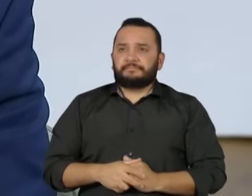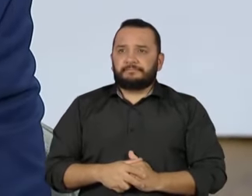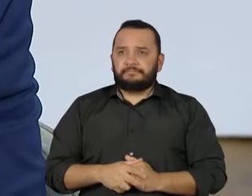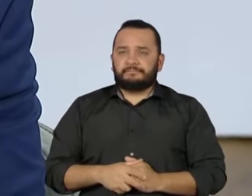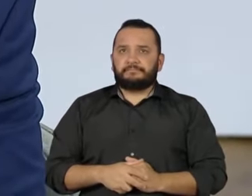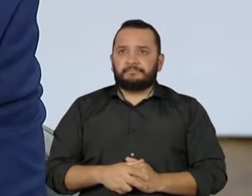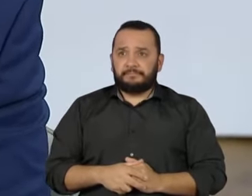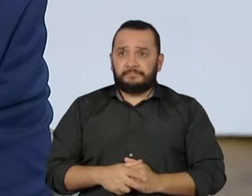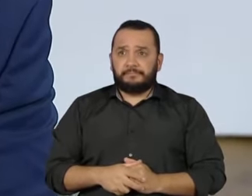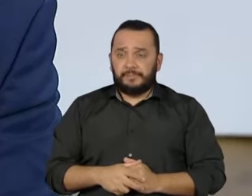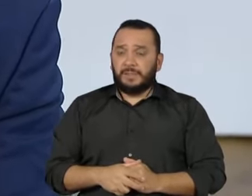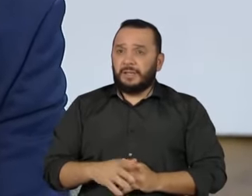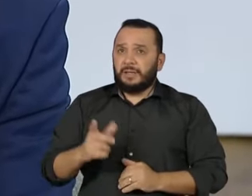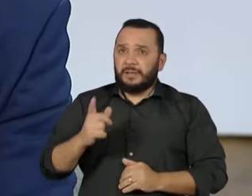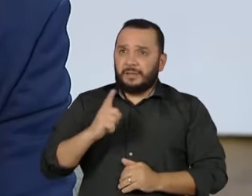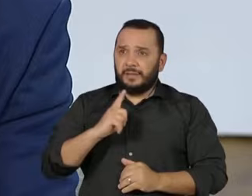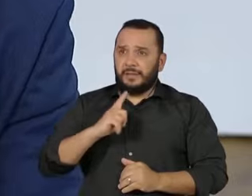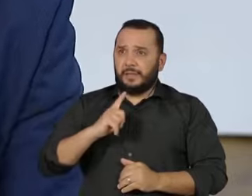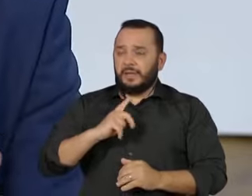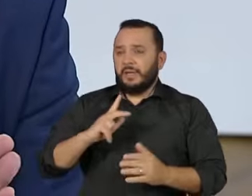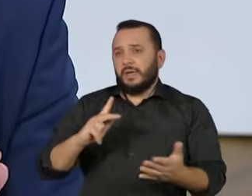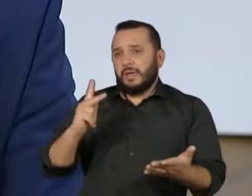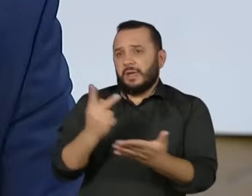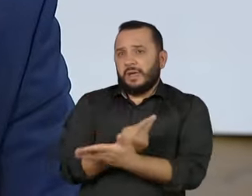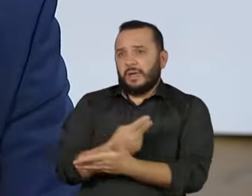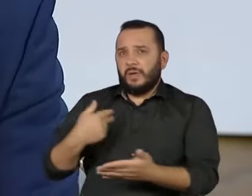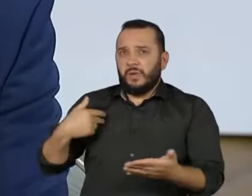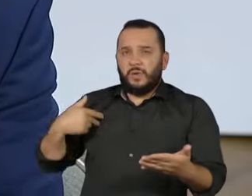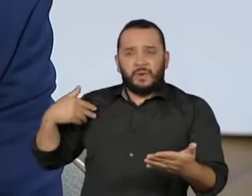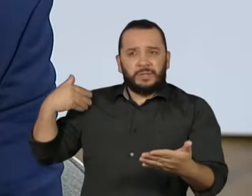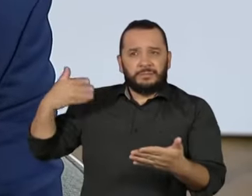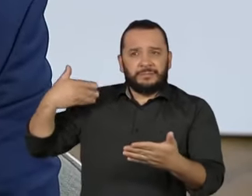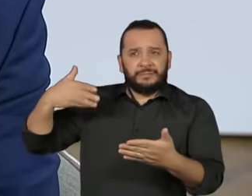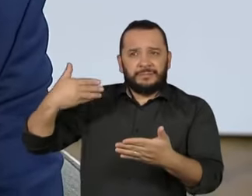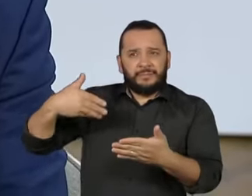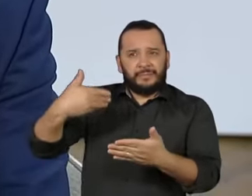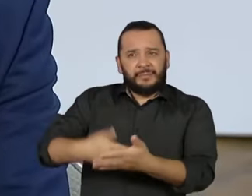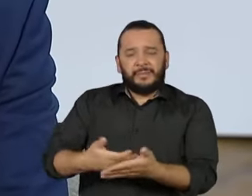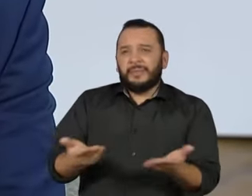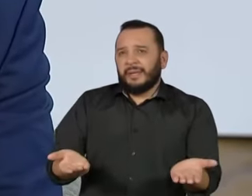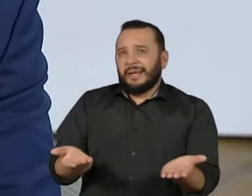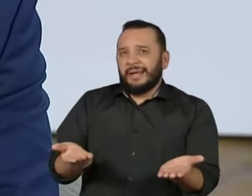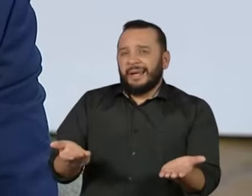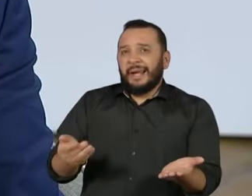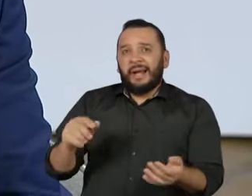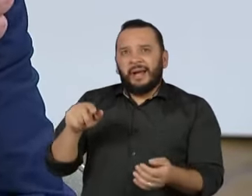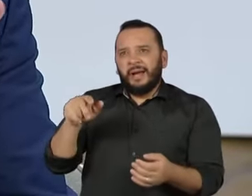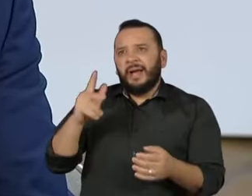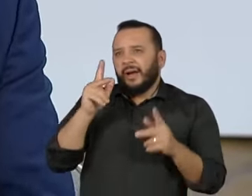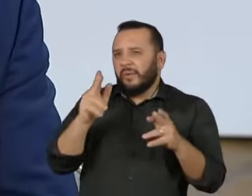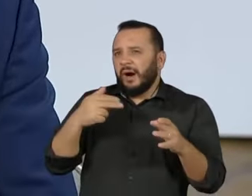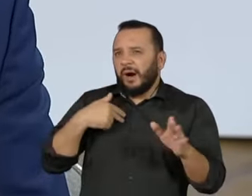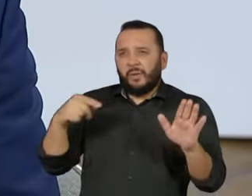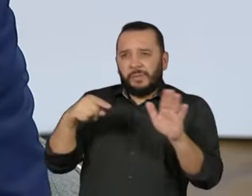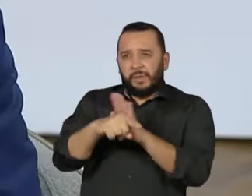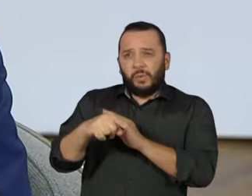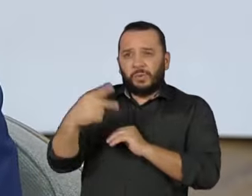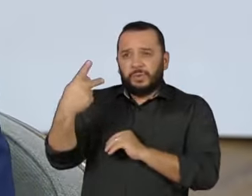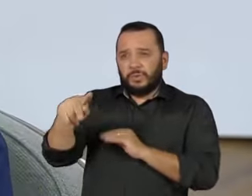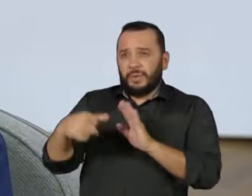policial Estado? erros sequenciados. estou voltando quase a pergunta sua anterior.